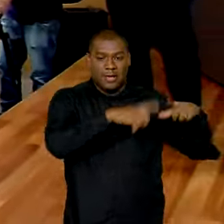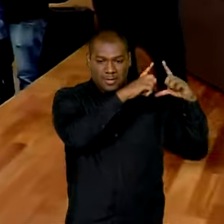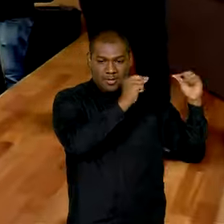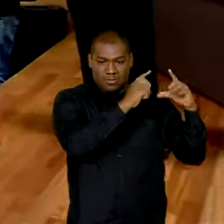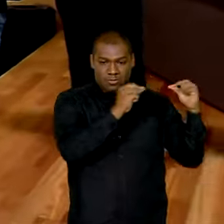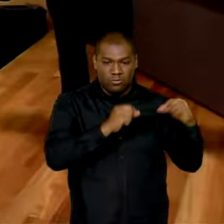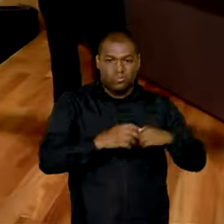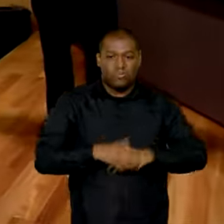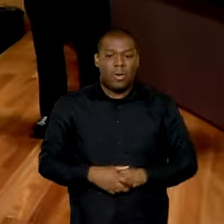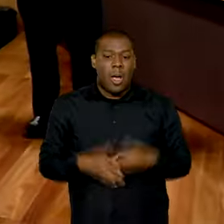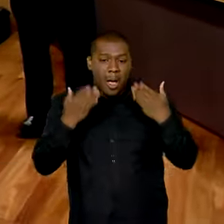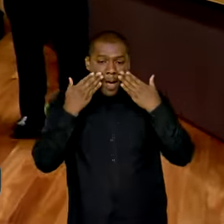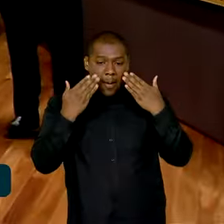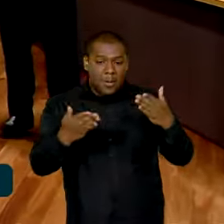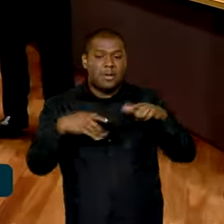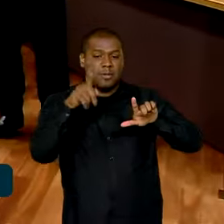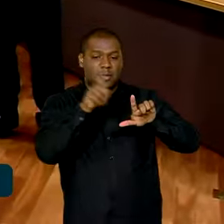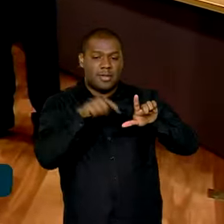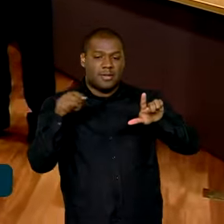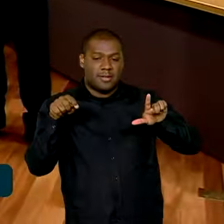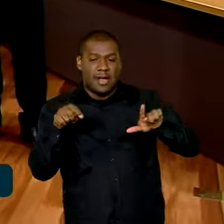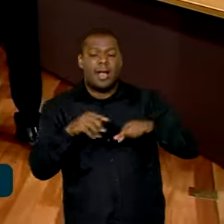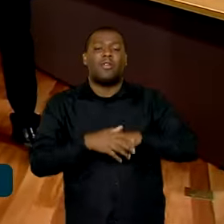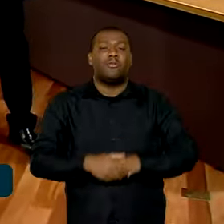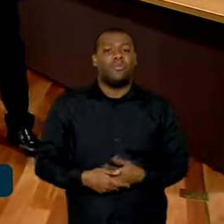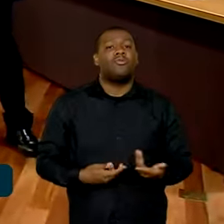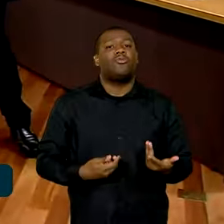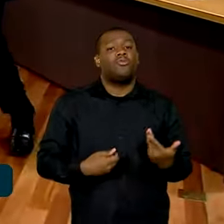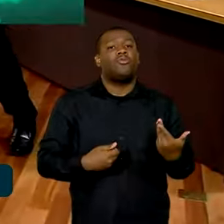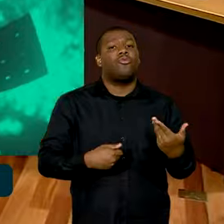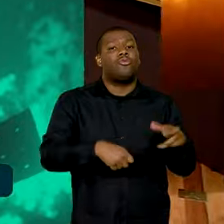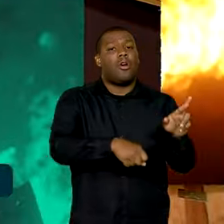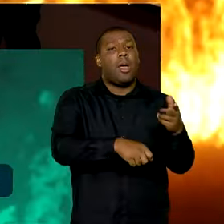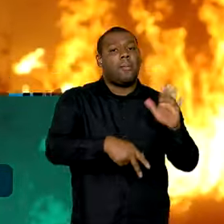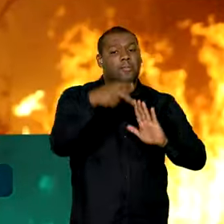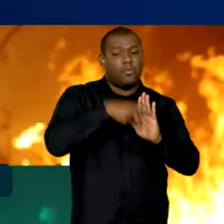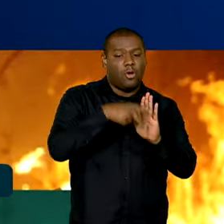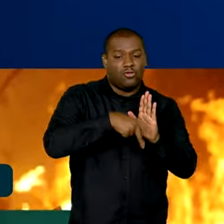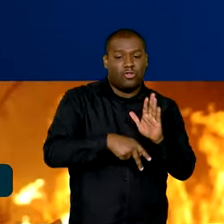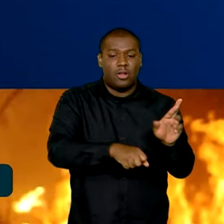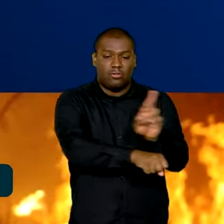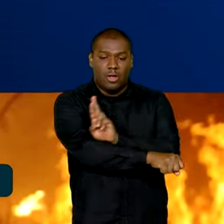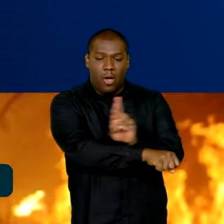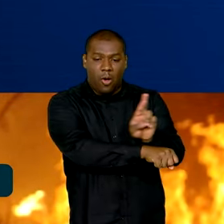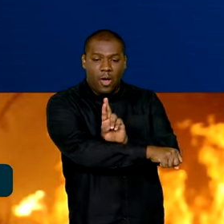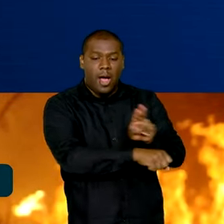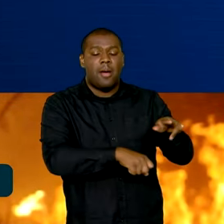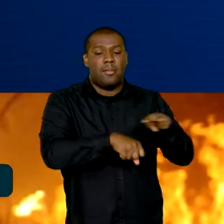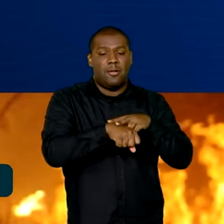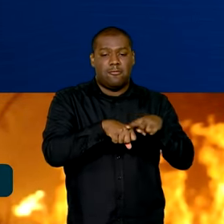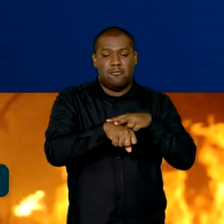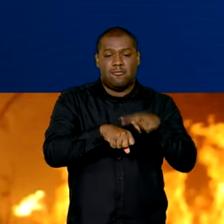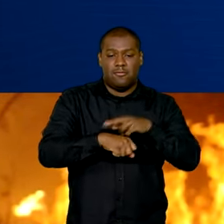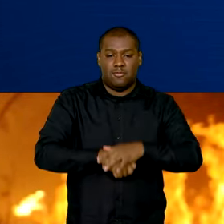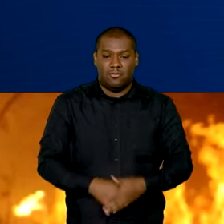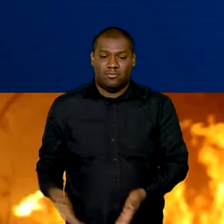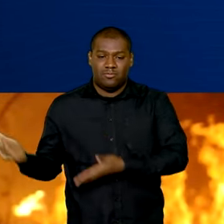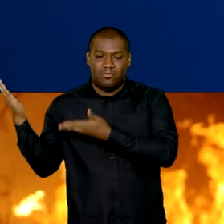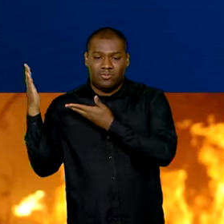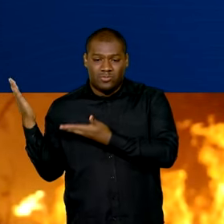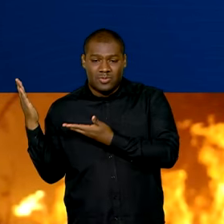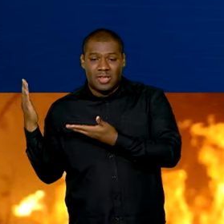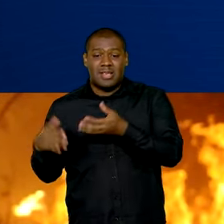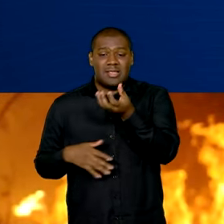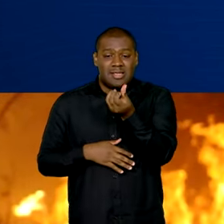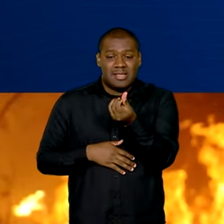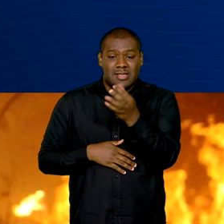foram apresentados os dados da Operação Roraima Verde. Dos focos de incêndio no Estado, 60% são